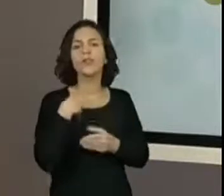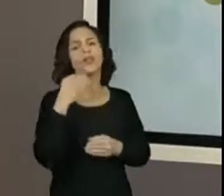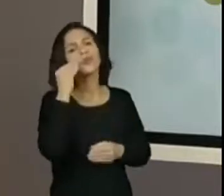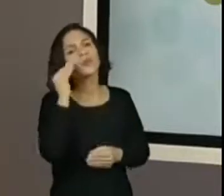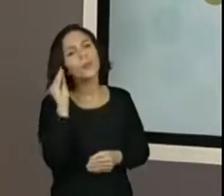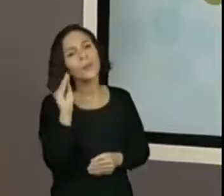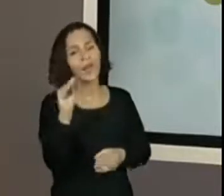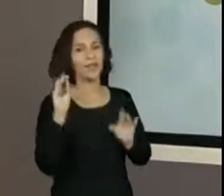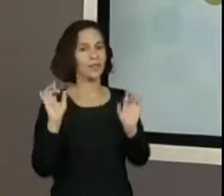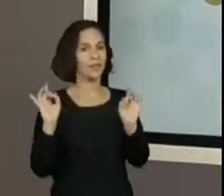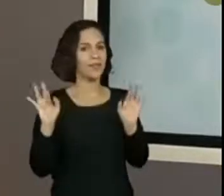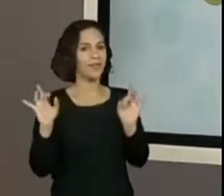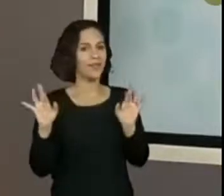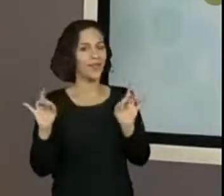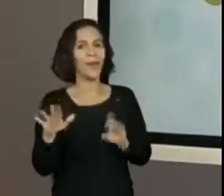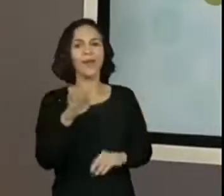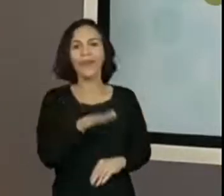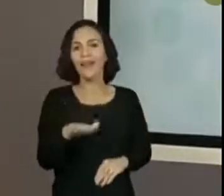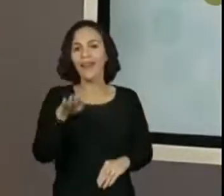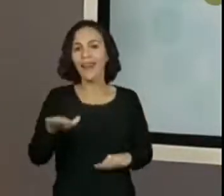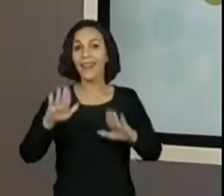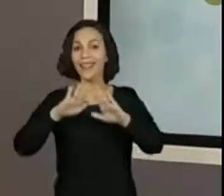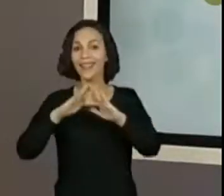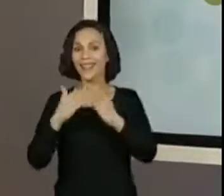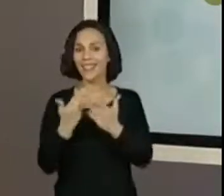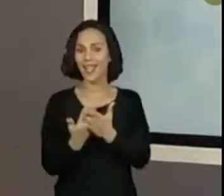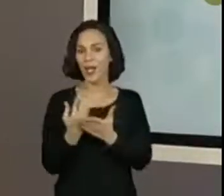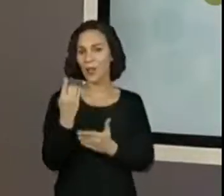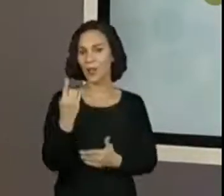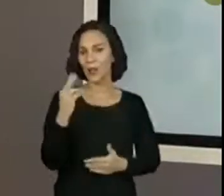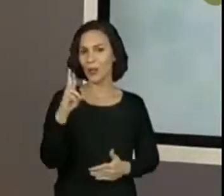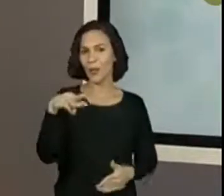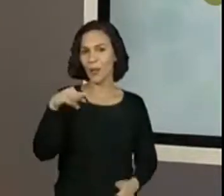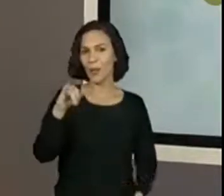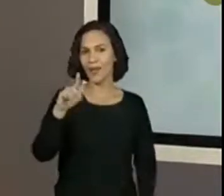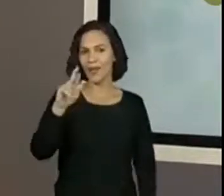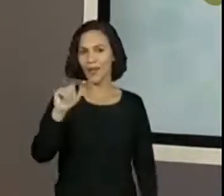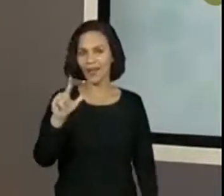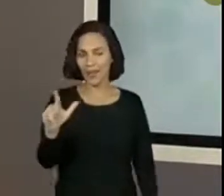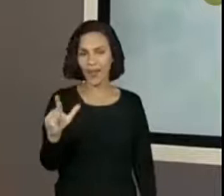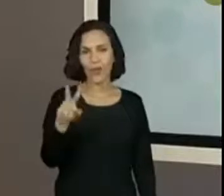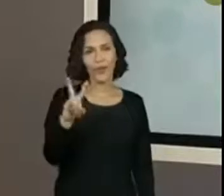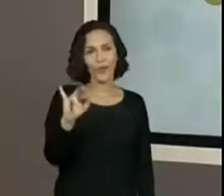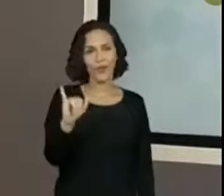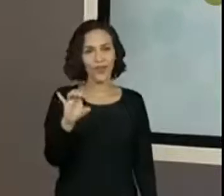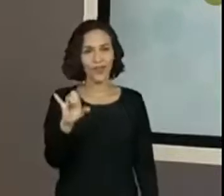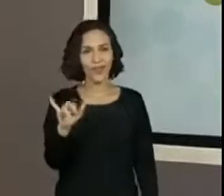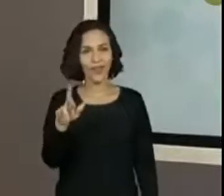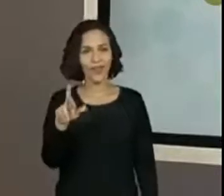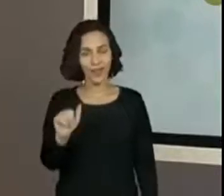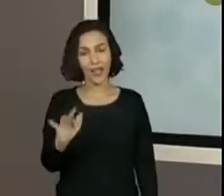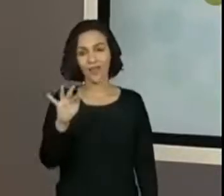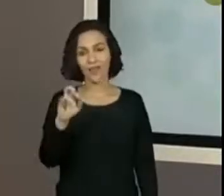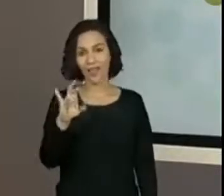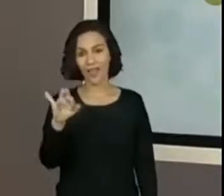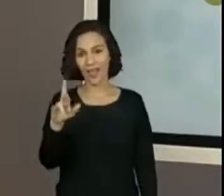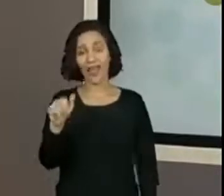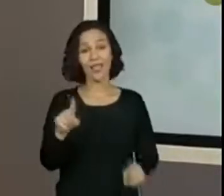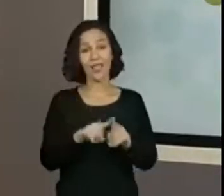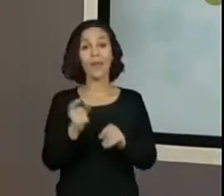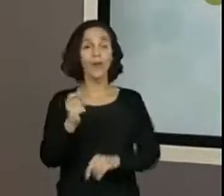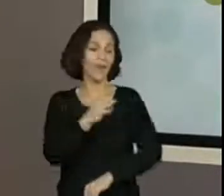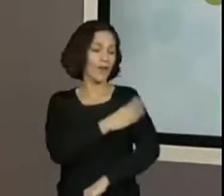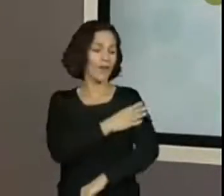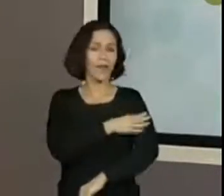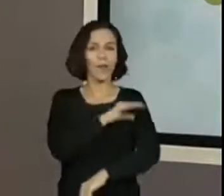beijo especial para as crianças da escola Dr. Miguel Vieira Ferreira e para a Larissa do quarto ano A.